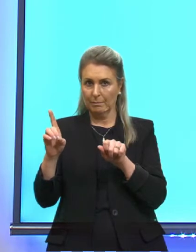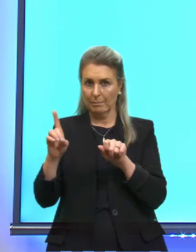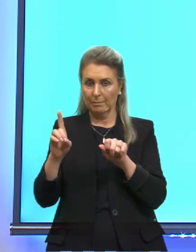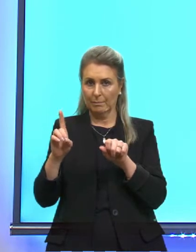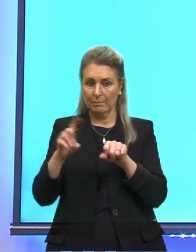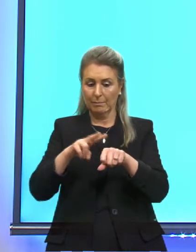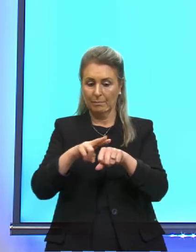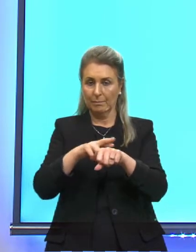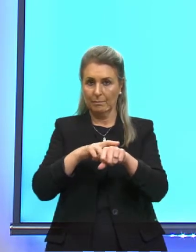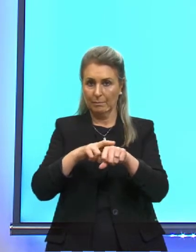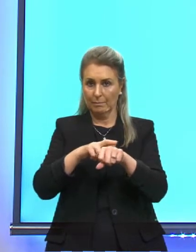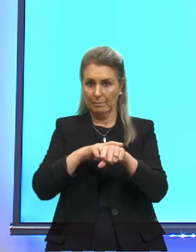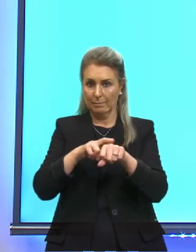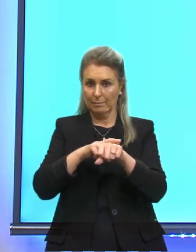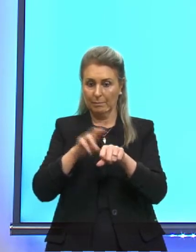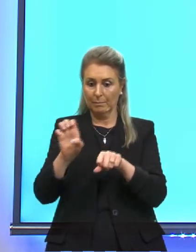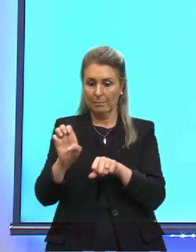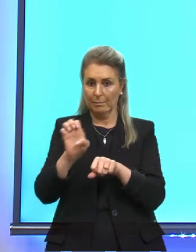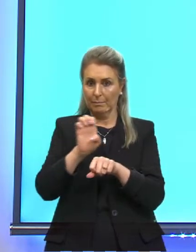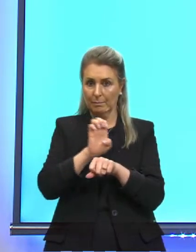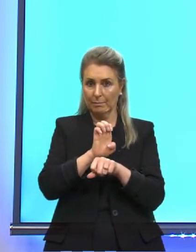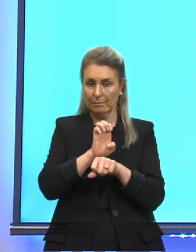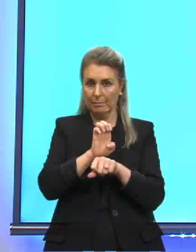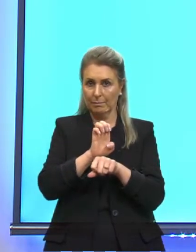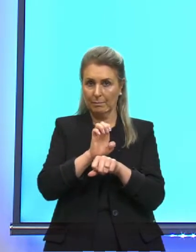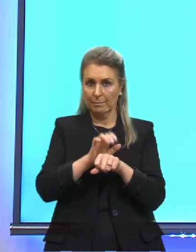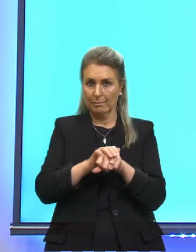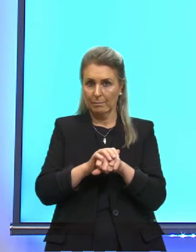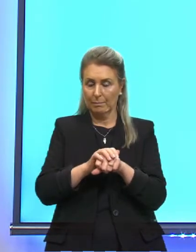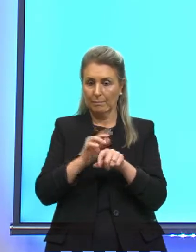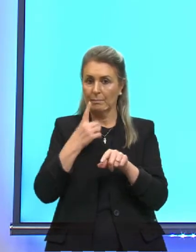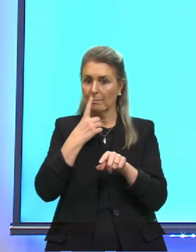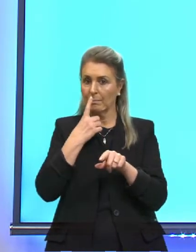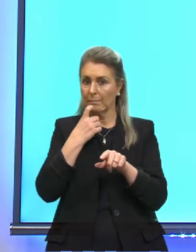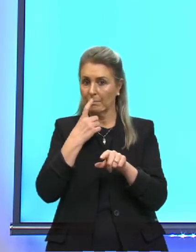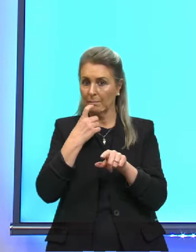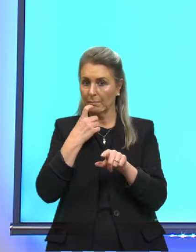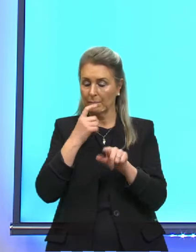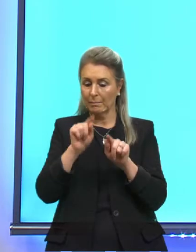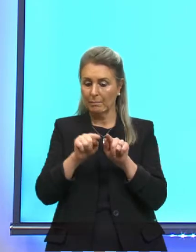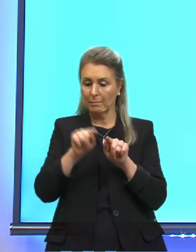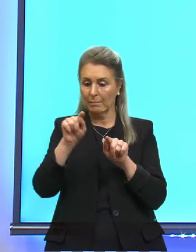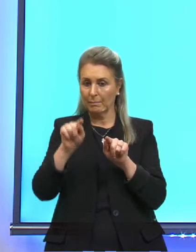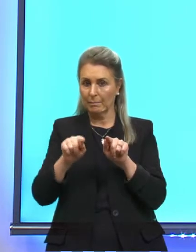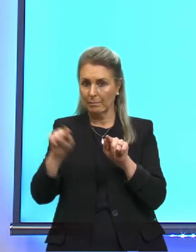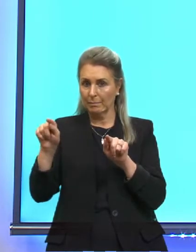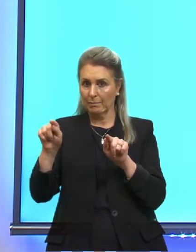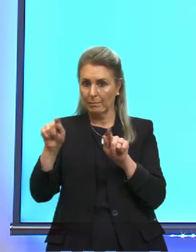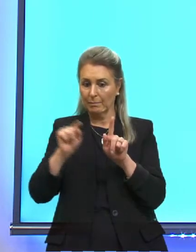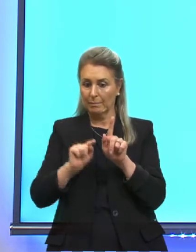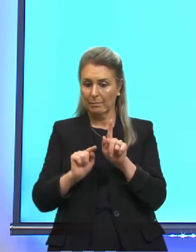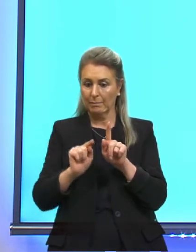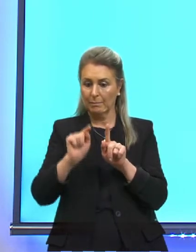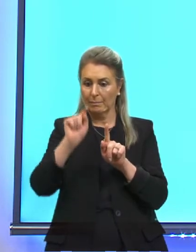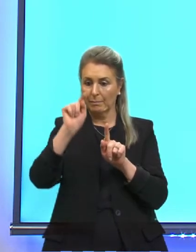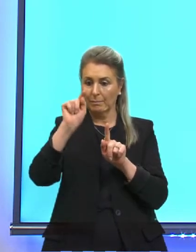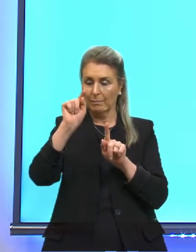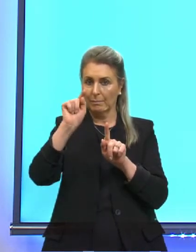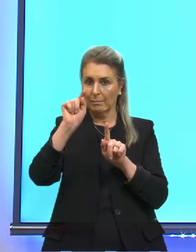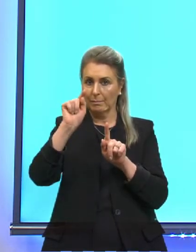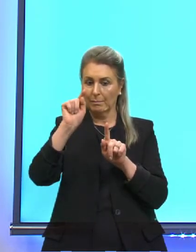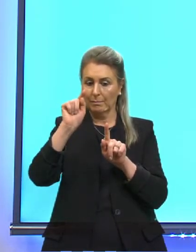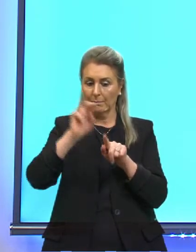violeta está mais para a esquerda. Então, o vermelho está no comprimento de onda mais elevado do que o violeta.